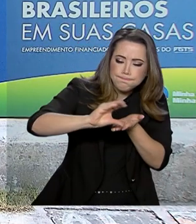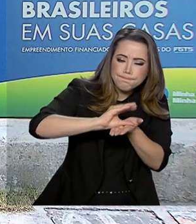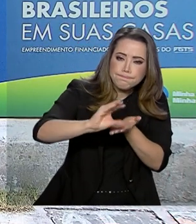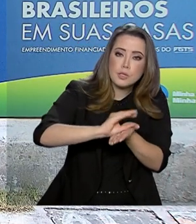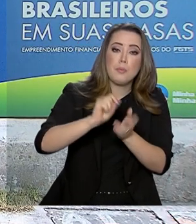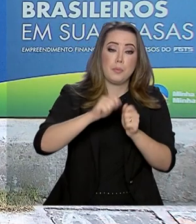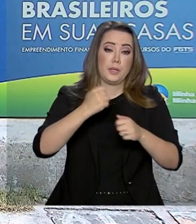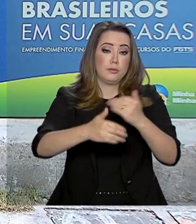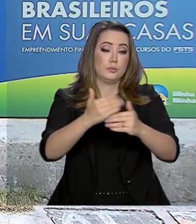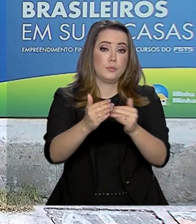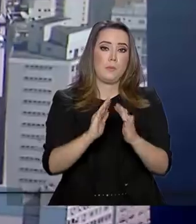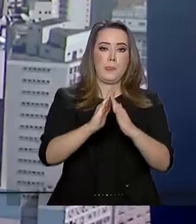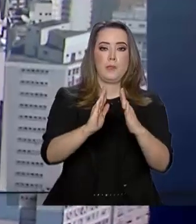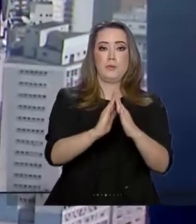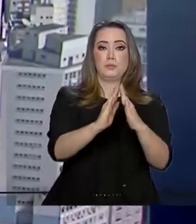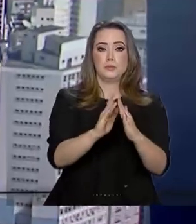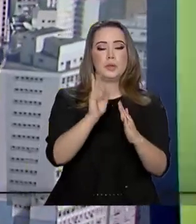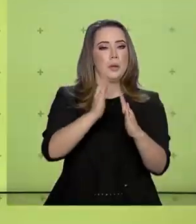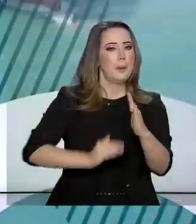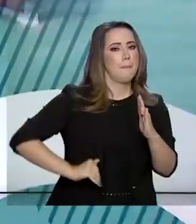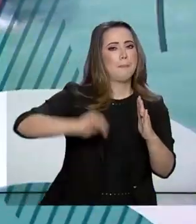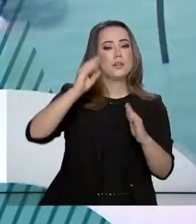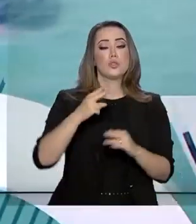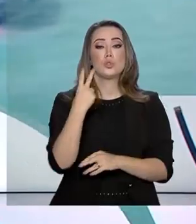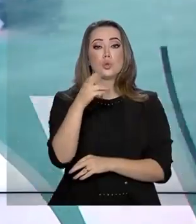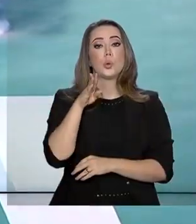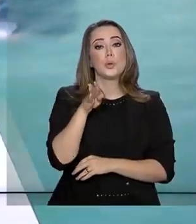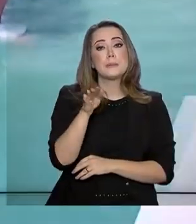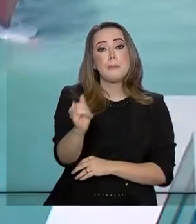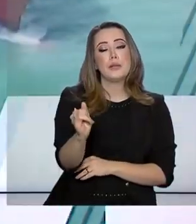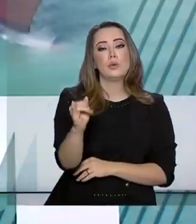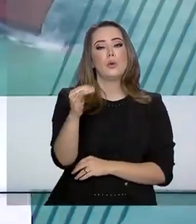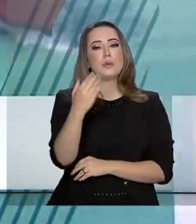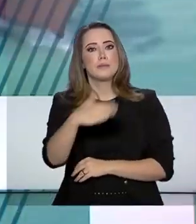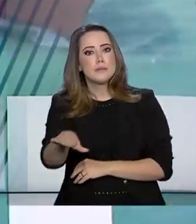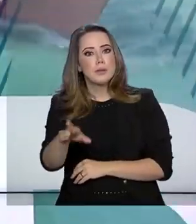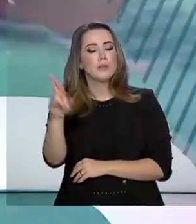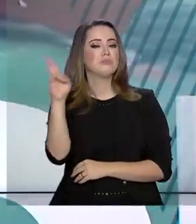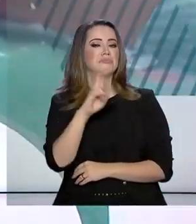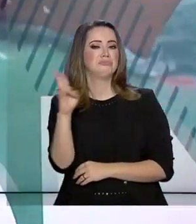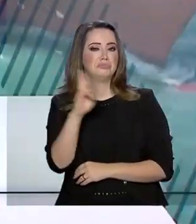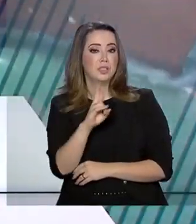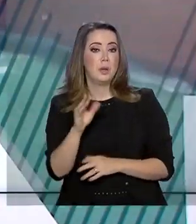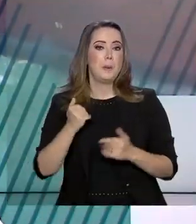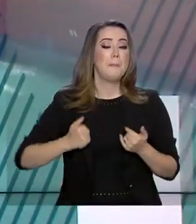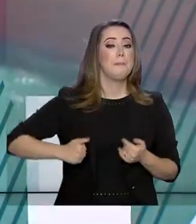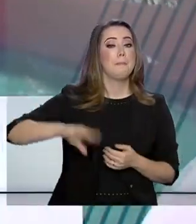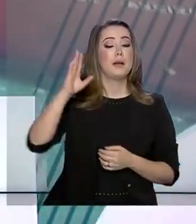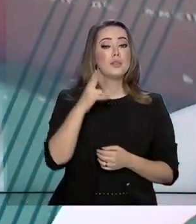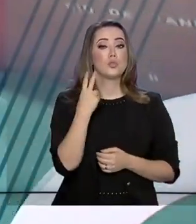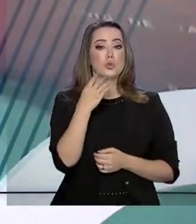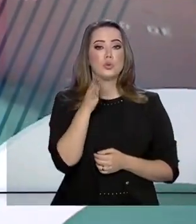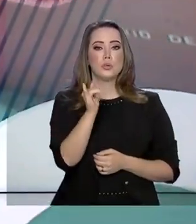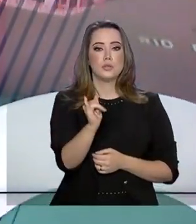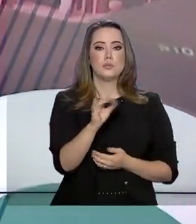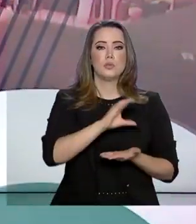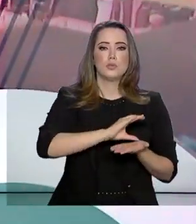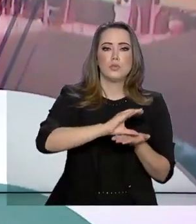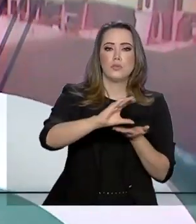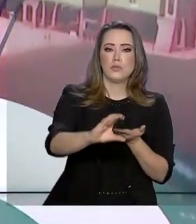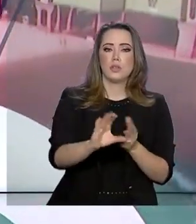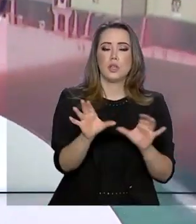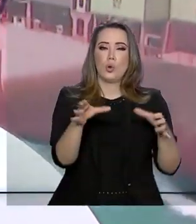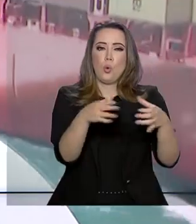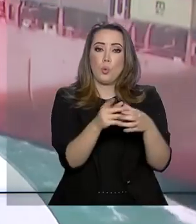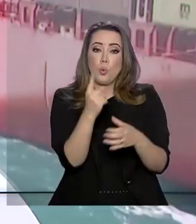Minha Casa Minha Vida nesse período é superior a 2,5 bilhões de reais, dos quais mais de 2 bilhões foram destinados à